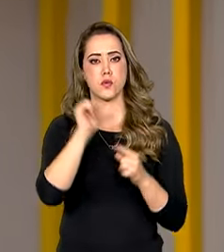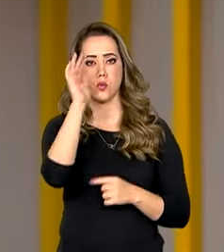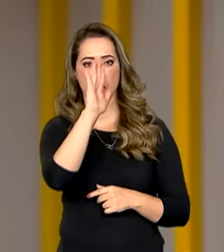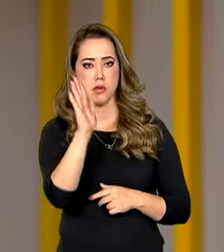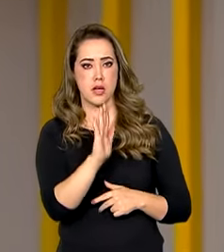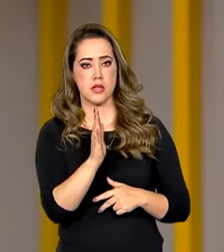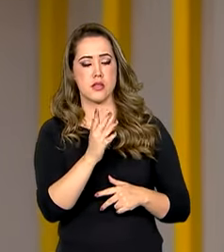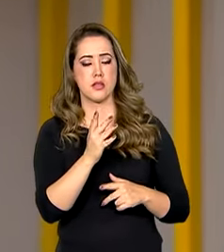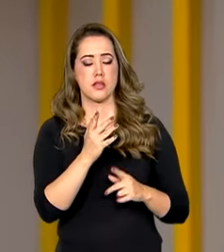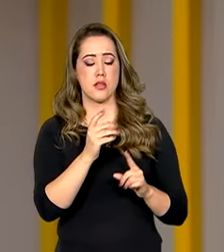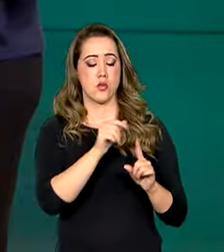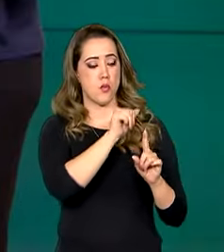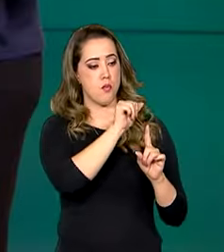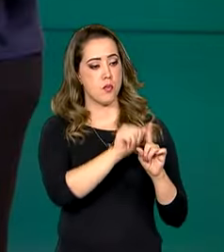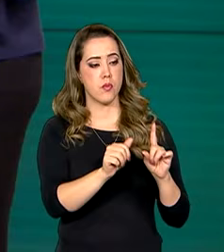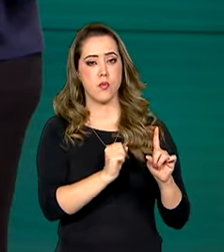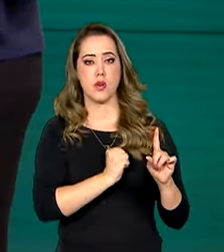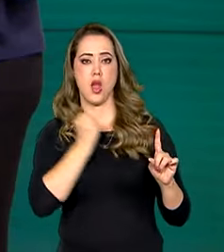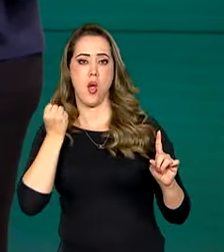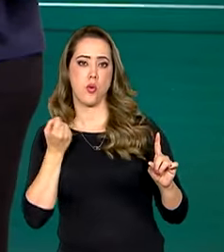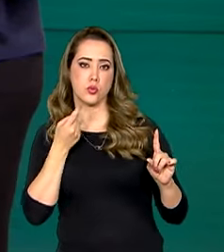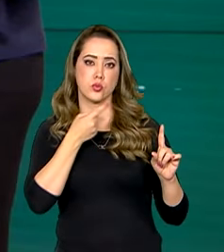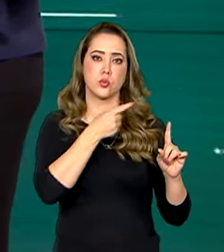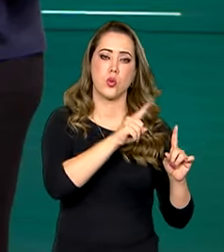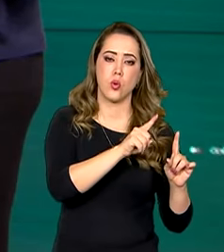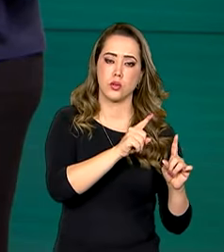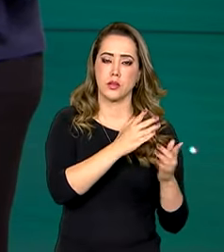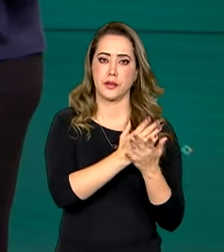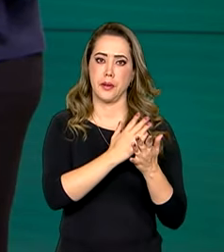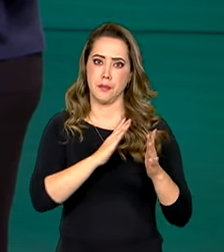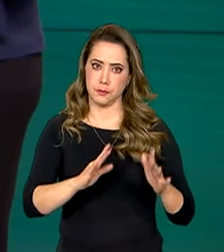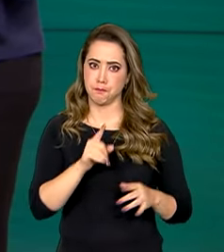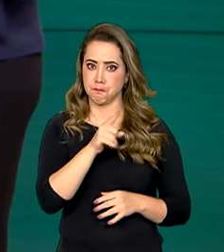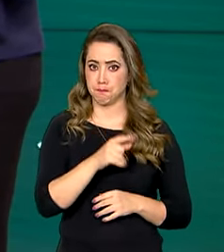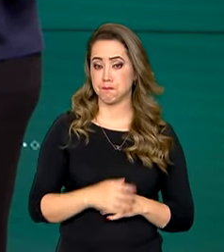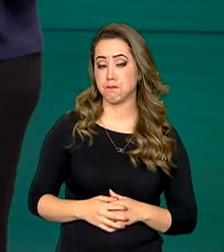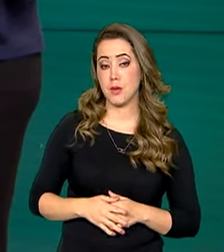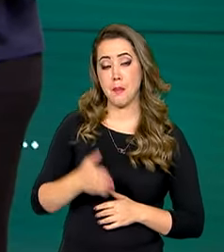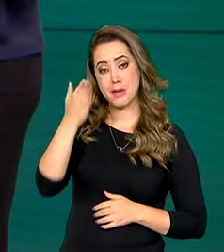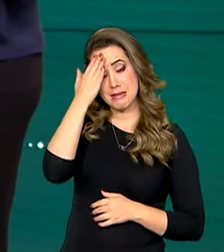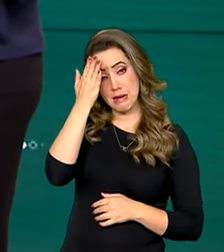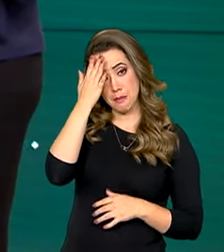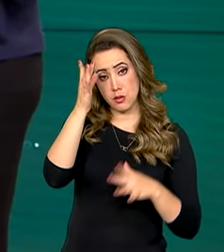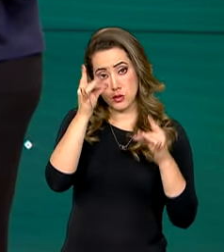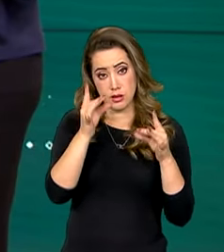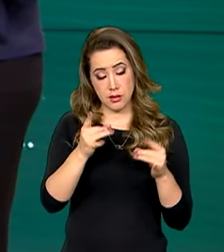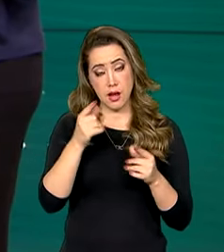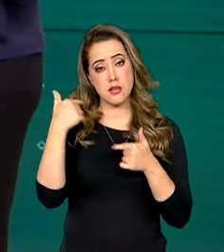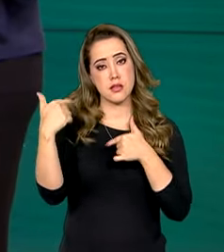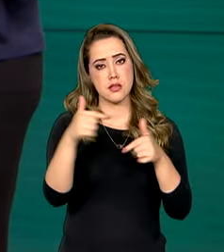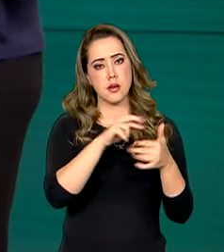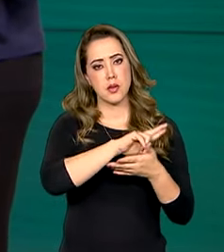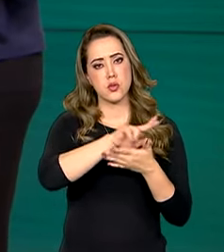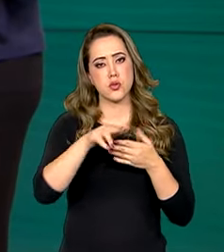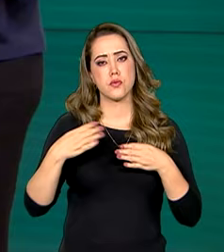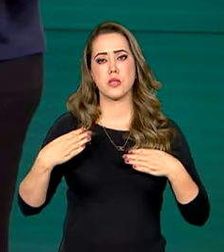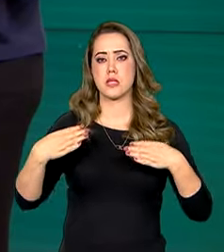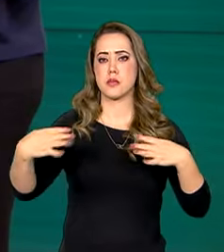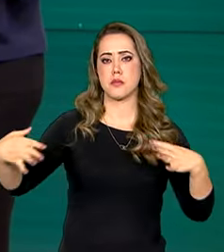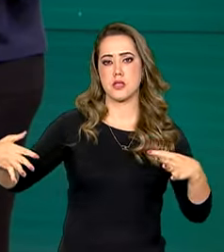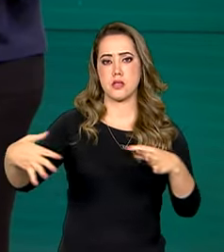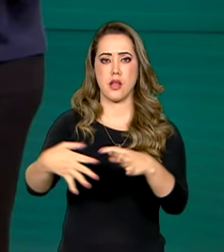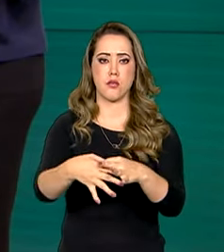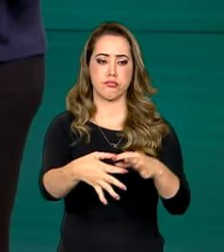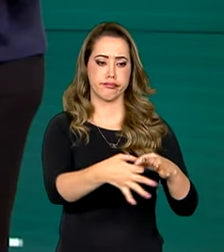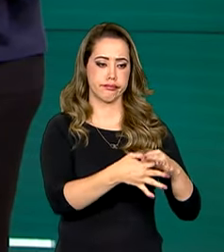lançado pelo governo federal. E para saber os detalhes dessa iniciativa que vai reunir diferentes ministérios e setores